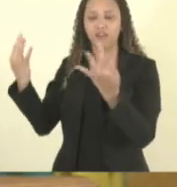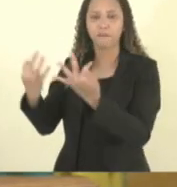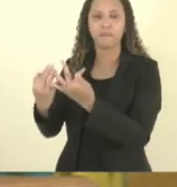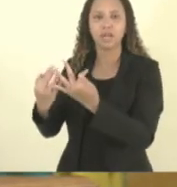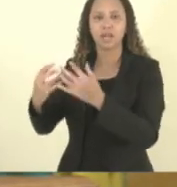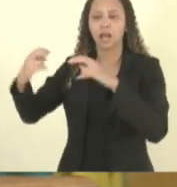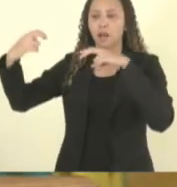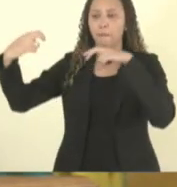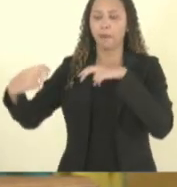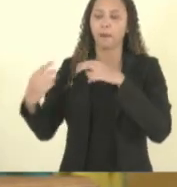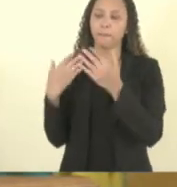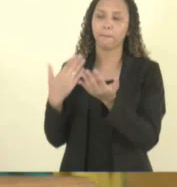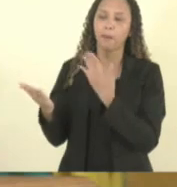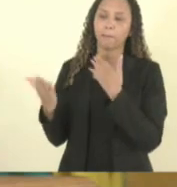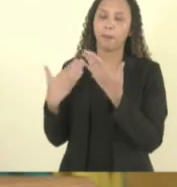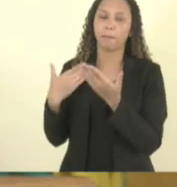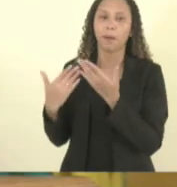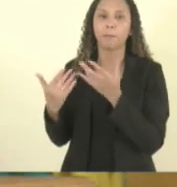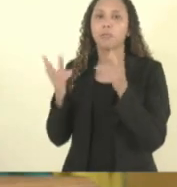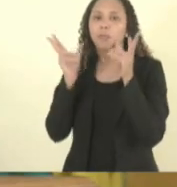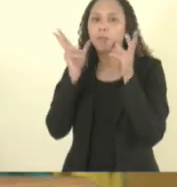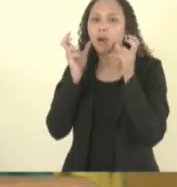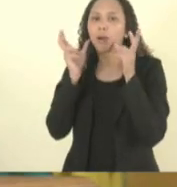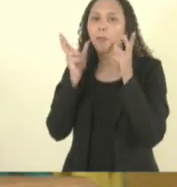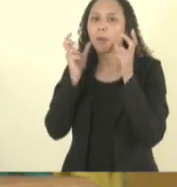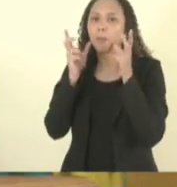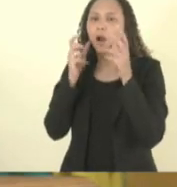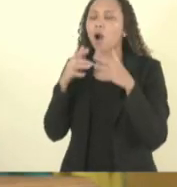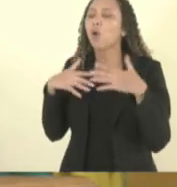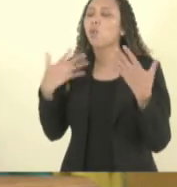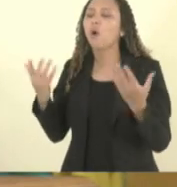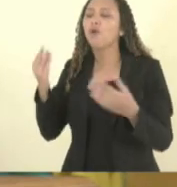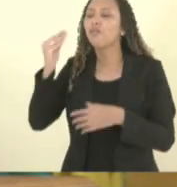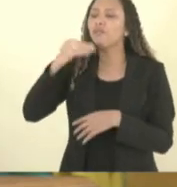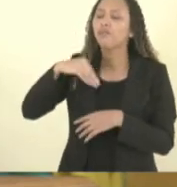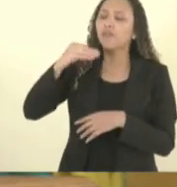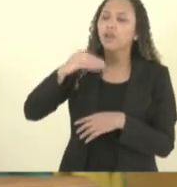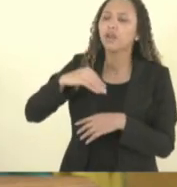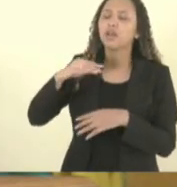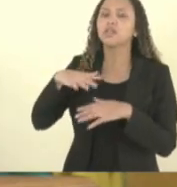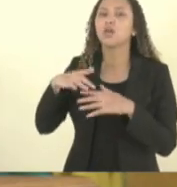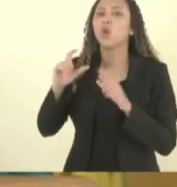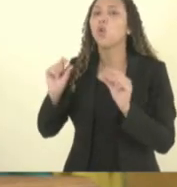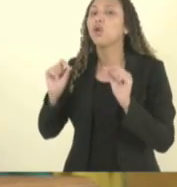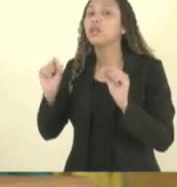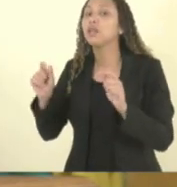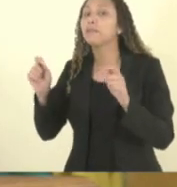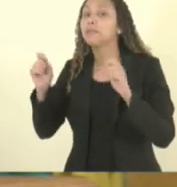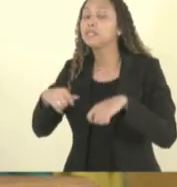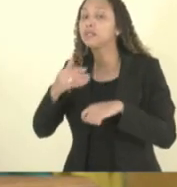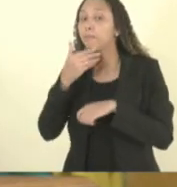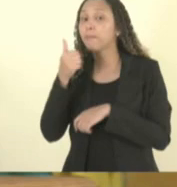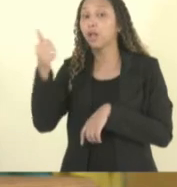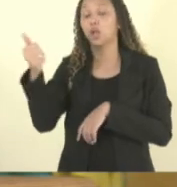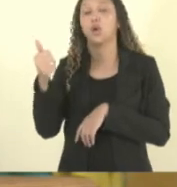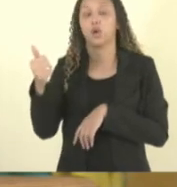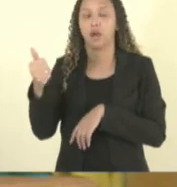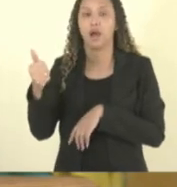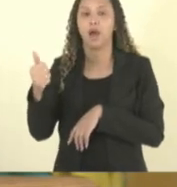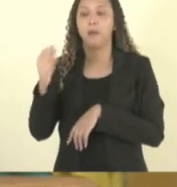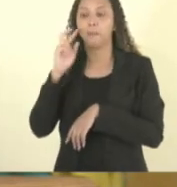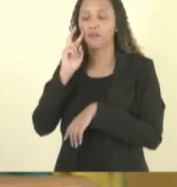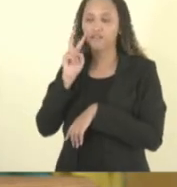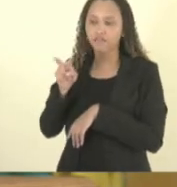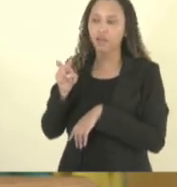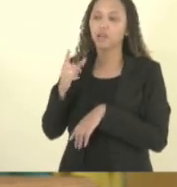compreender onde ainda existe fragilidade qual fragilidade para a gente intervir a nossa